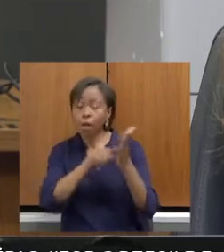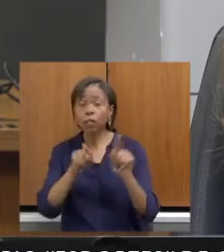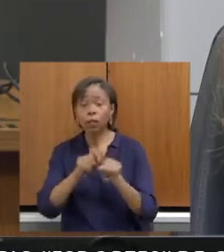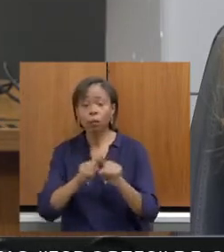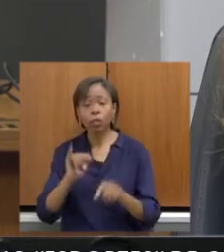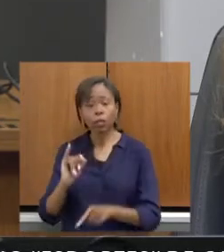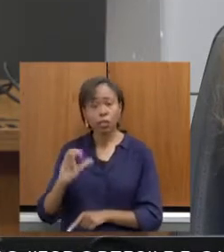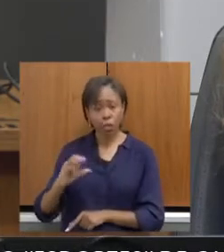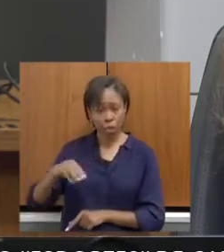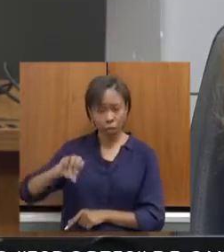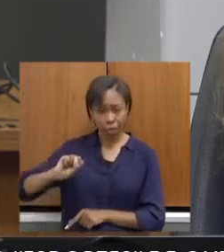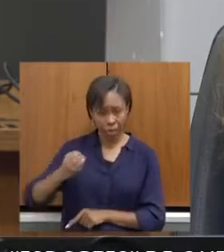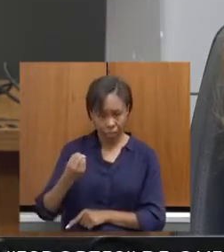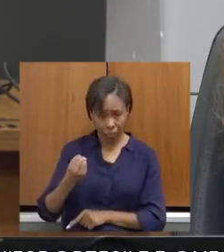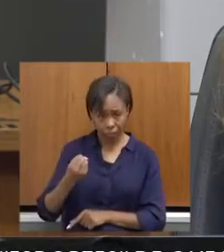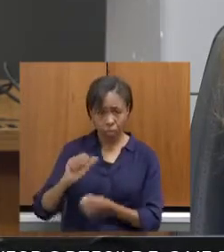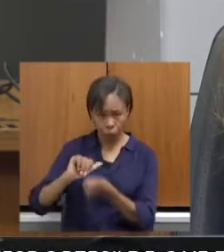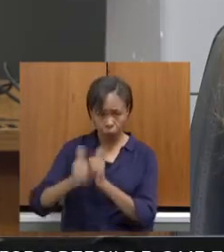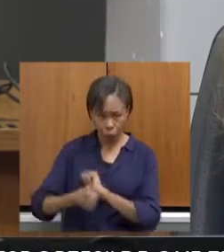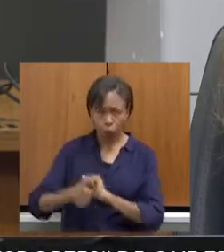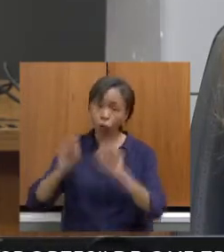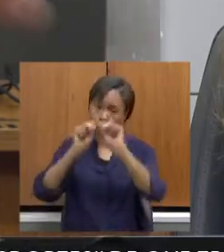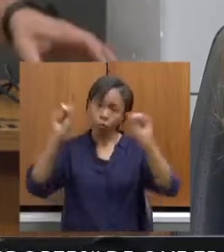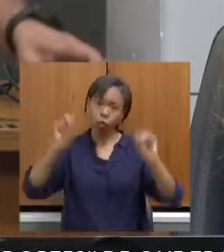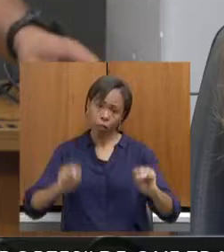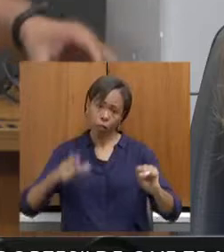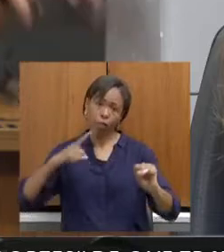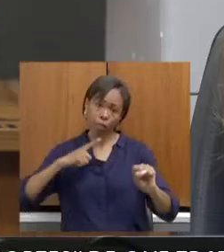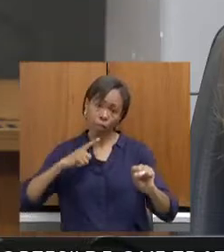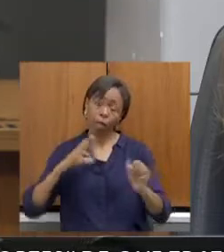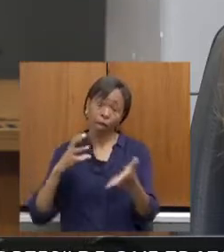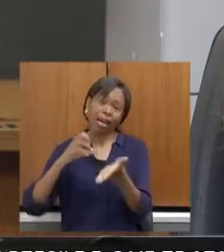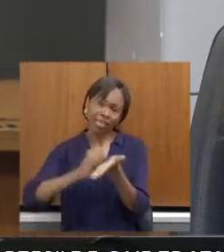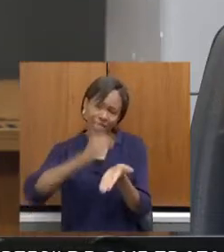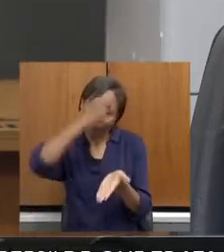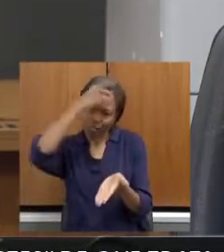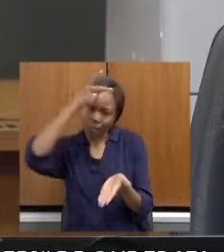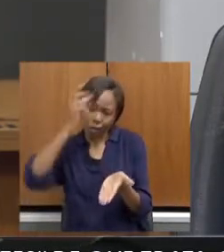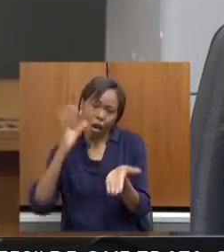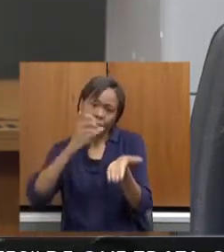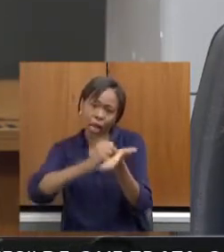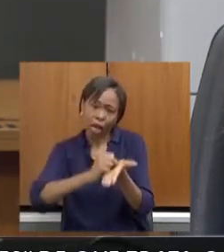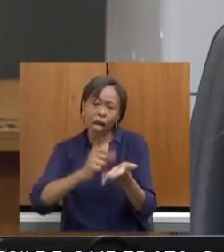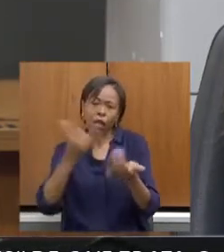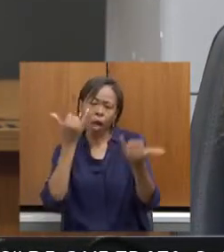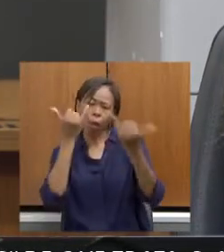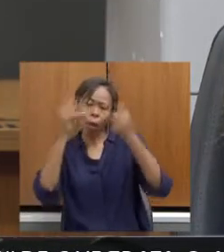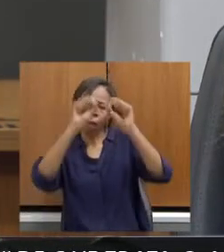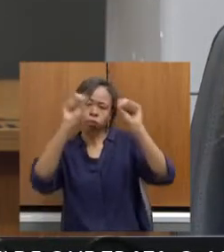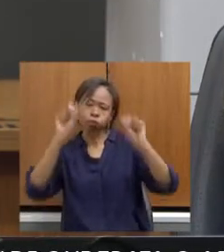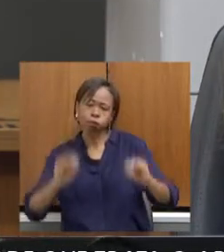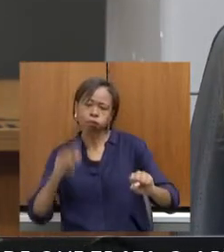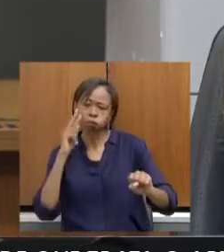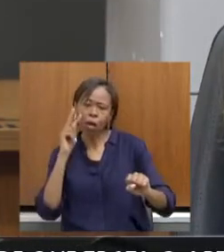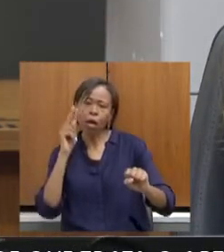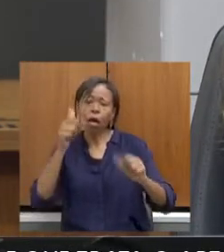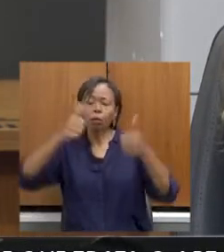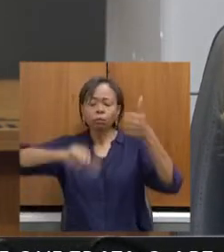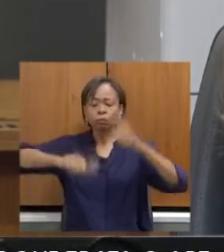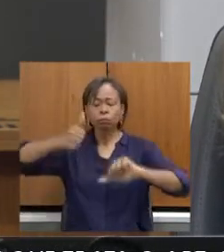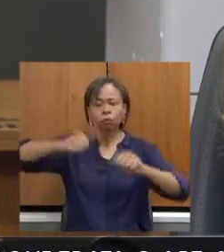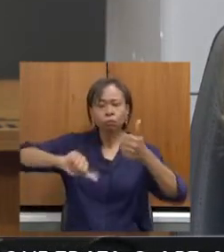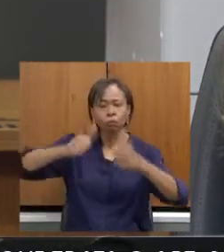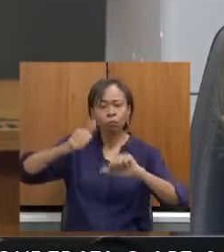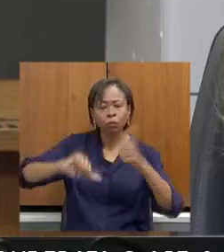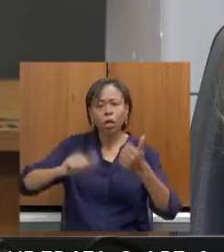ICMS esportivo, que consta no sistema, porque os municípios cadastram as informações, então a gente tem uma base robusta. Foi possível realizar essa avaliação de